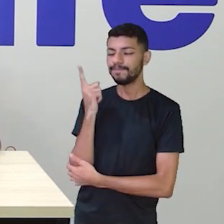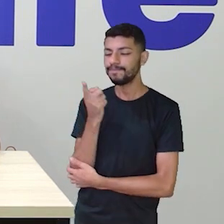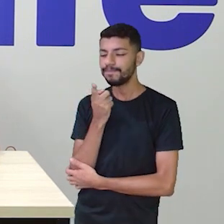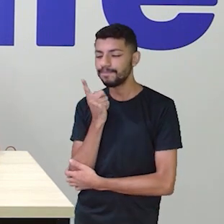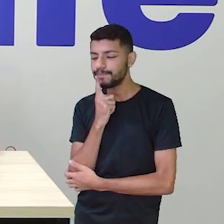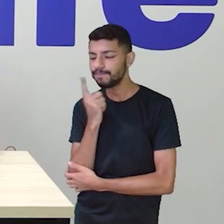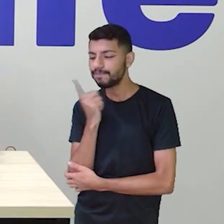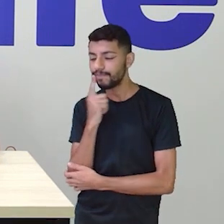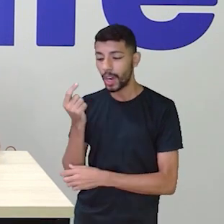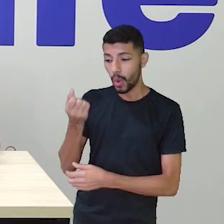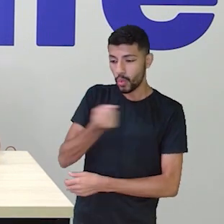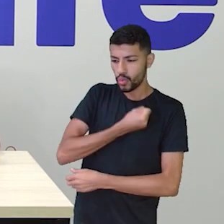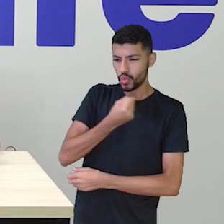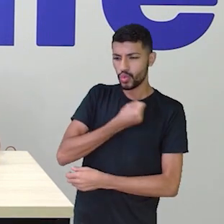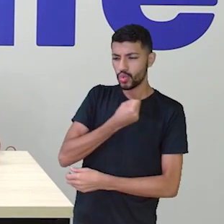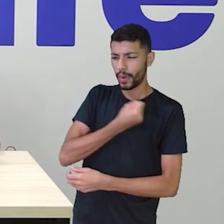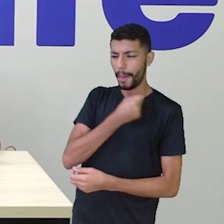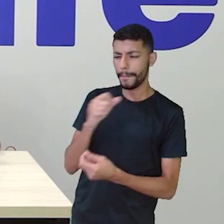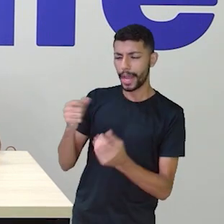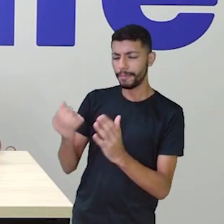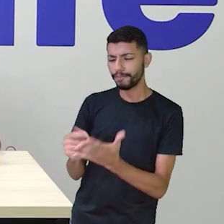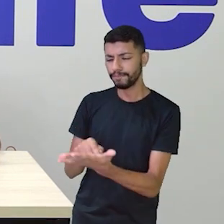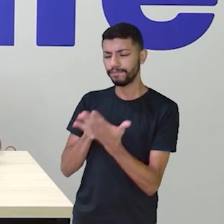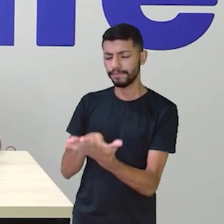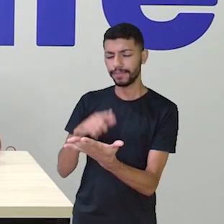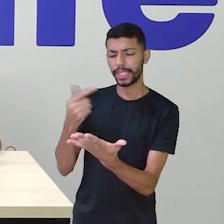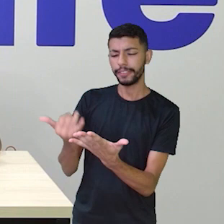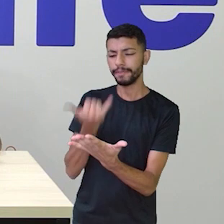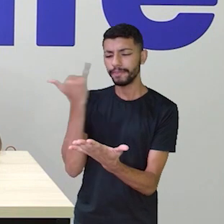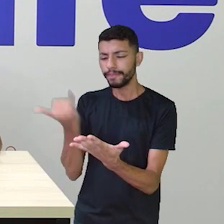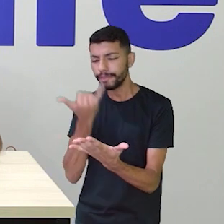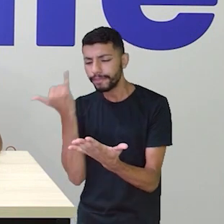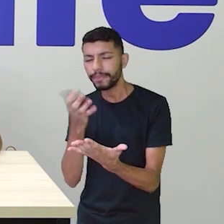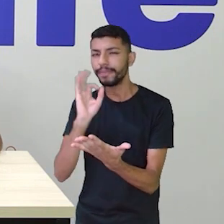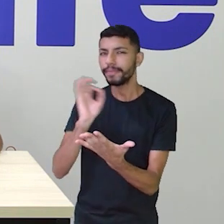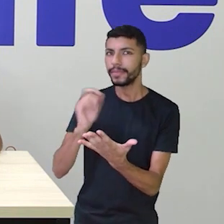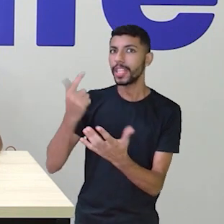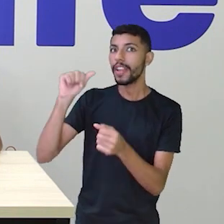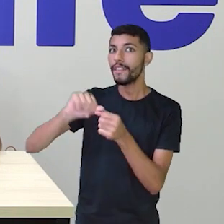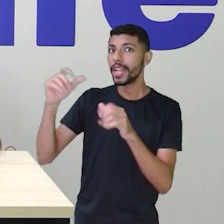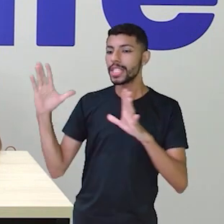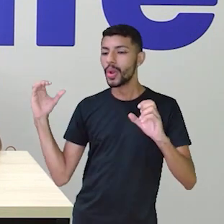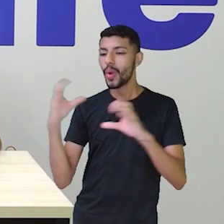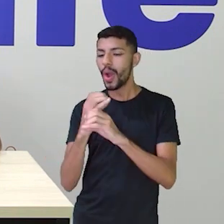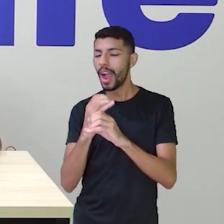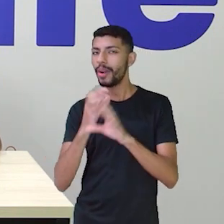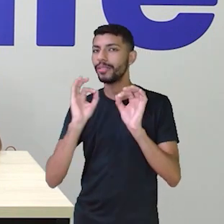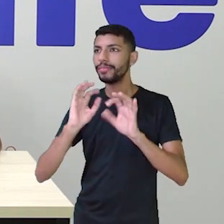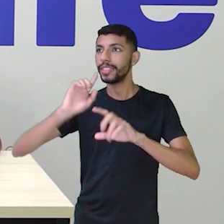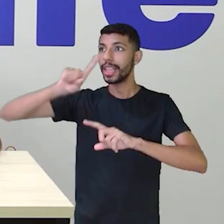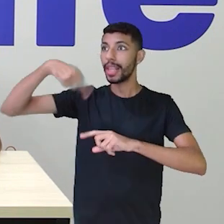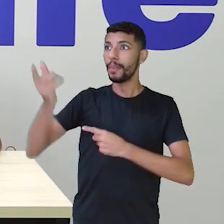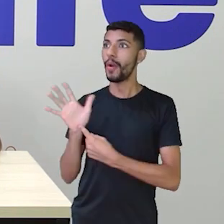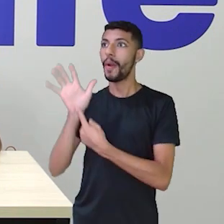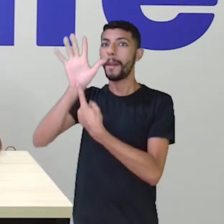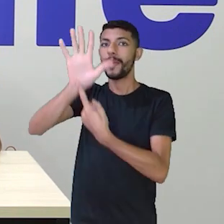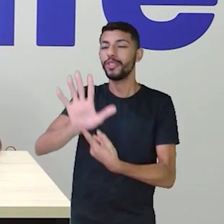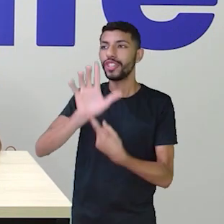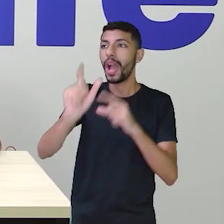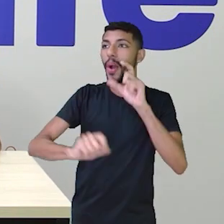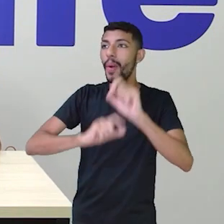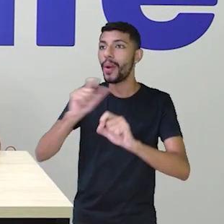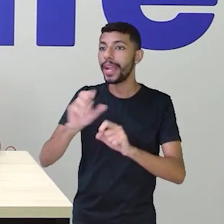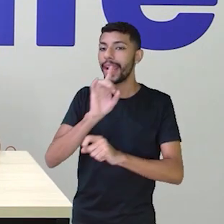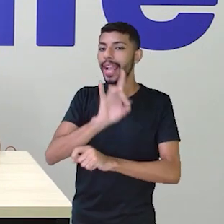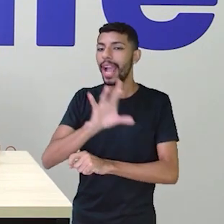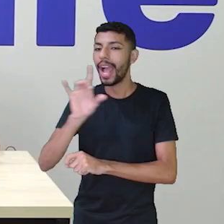números que os probleminhas estão trazendo, né, como informação. E estão realizando a continha. Daqui a pouco a gente vai mostrar o que cada um